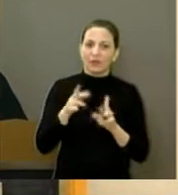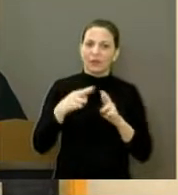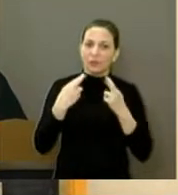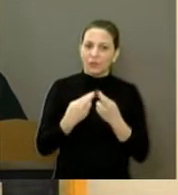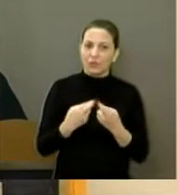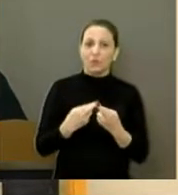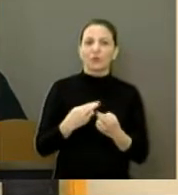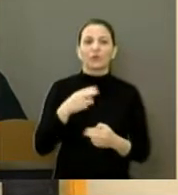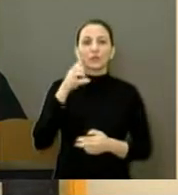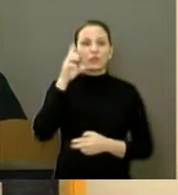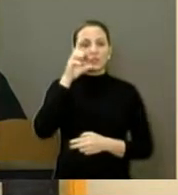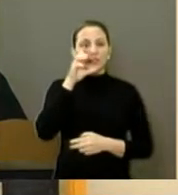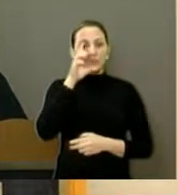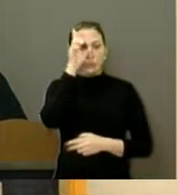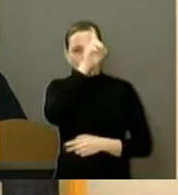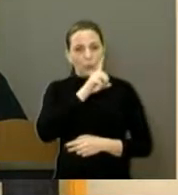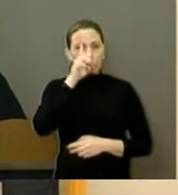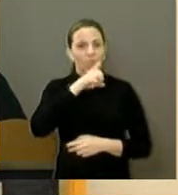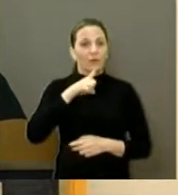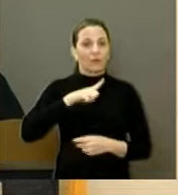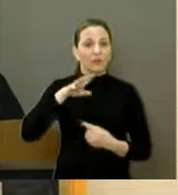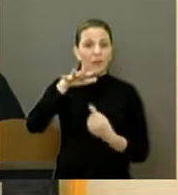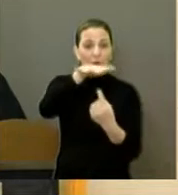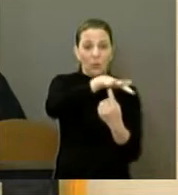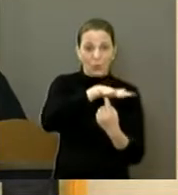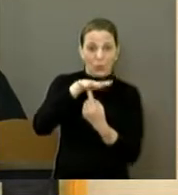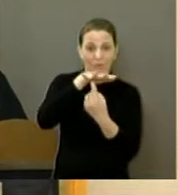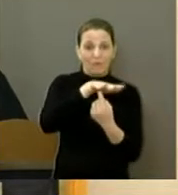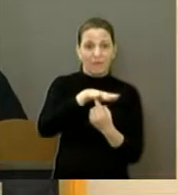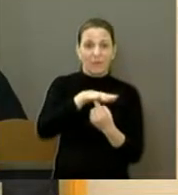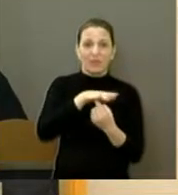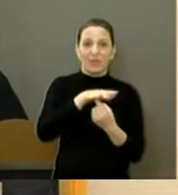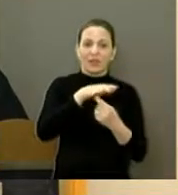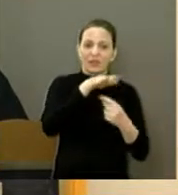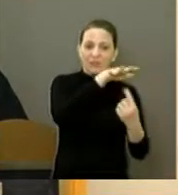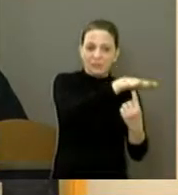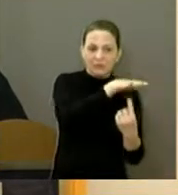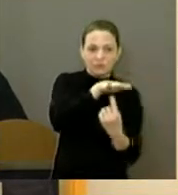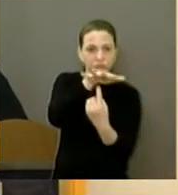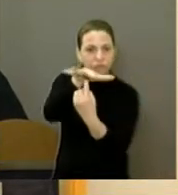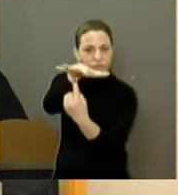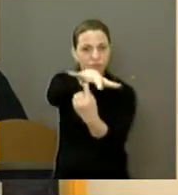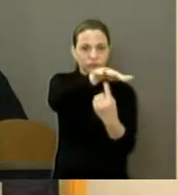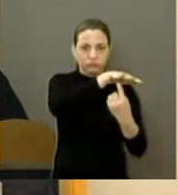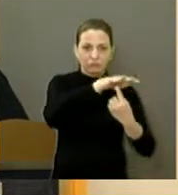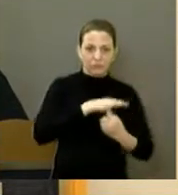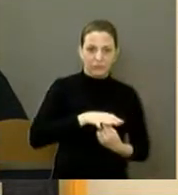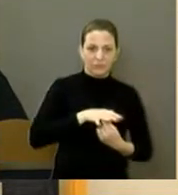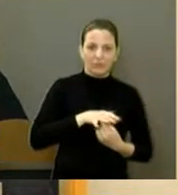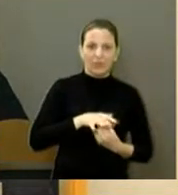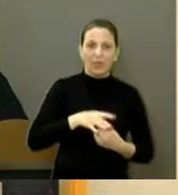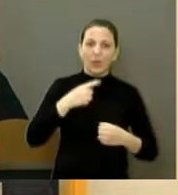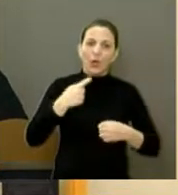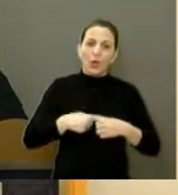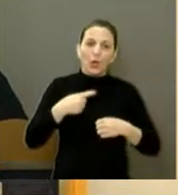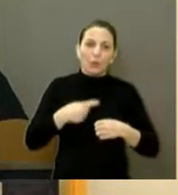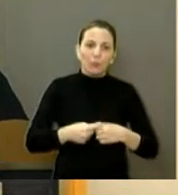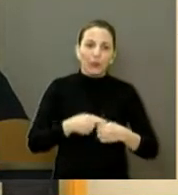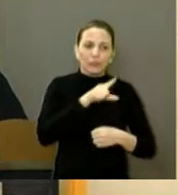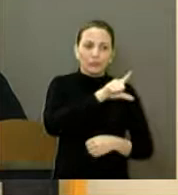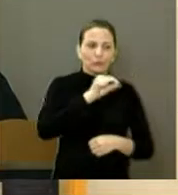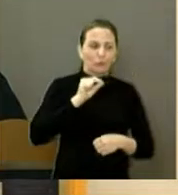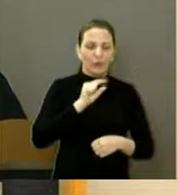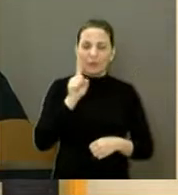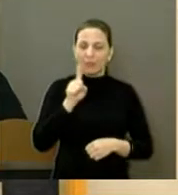semana, todo domingo, ter uma feira espalhada pela cidade como um todo, mas não adianta eu querer falar que vai ser bairro X ou bairro Y,